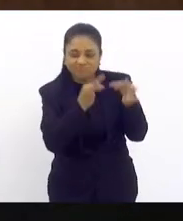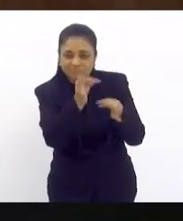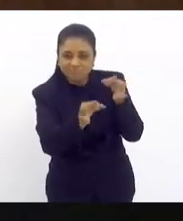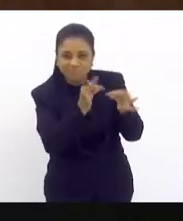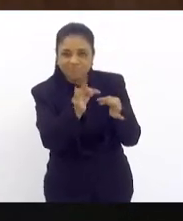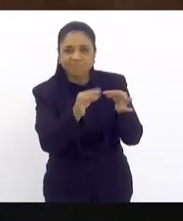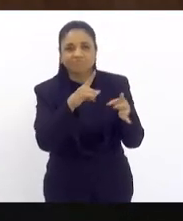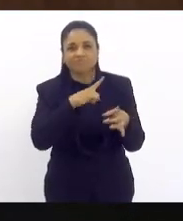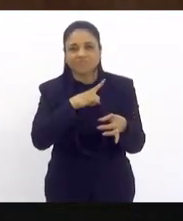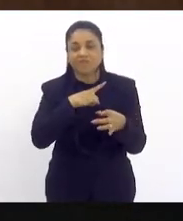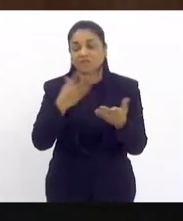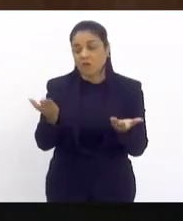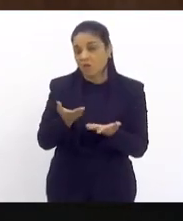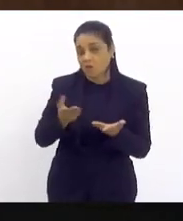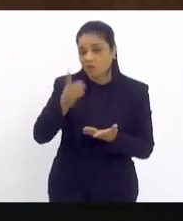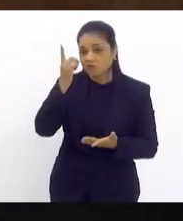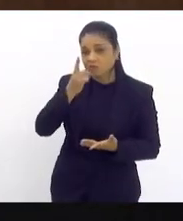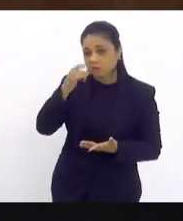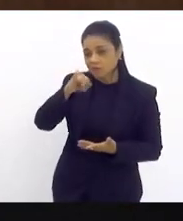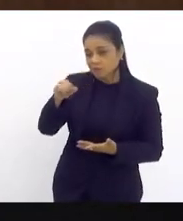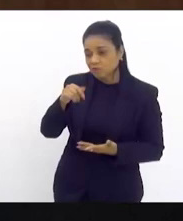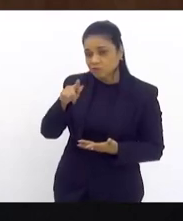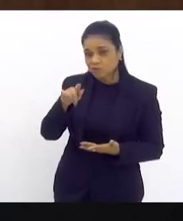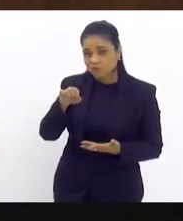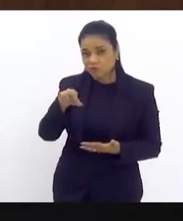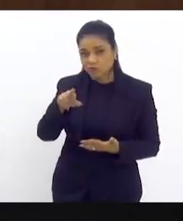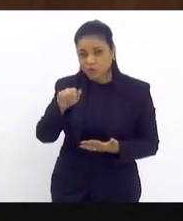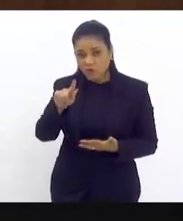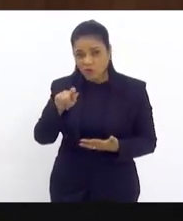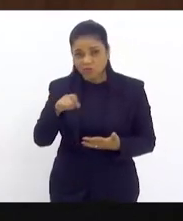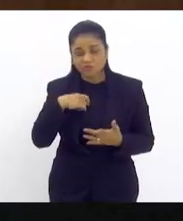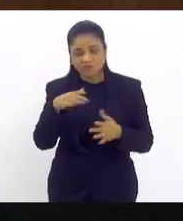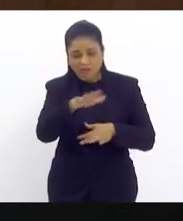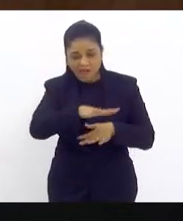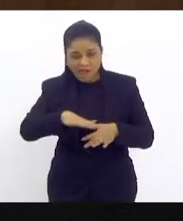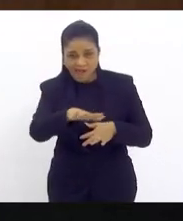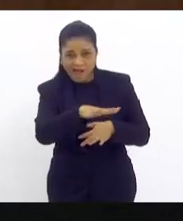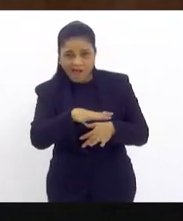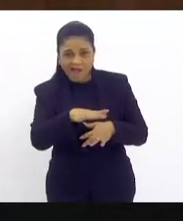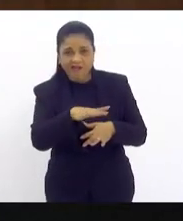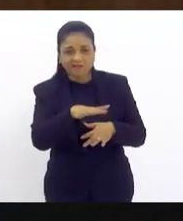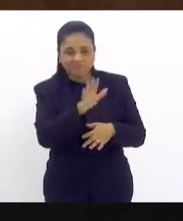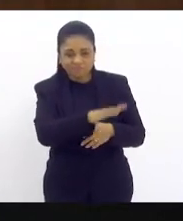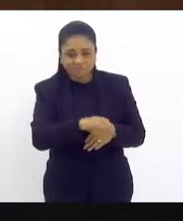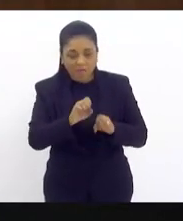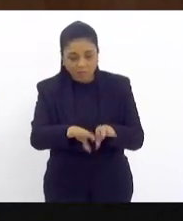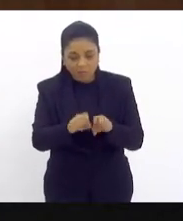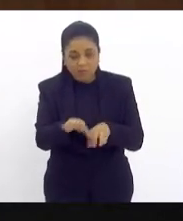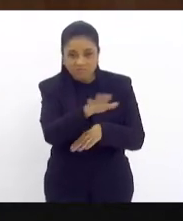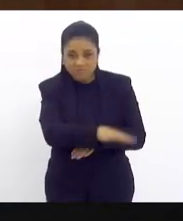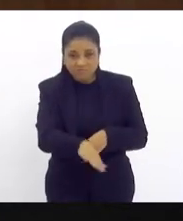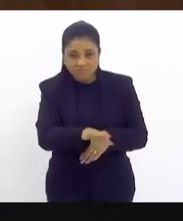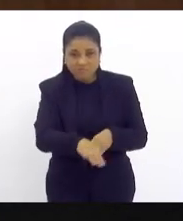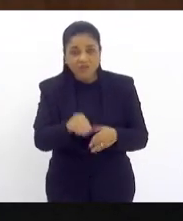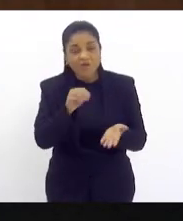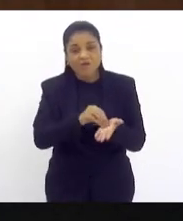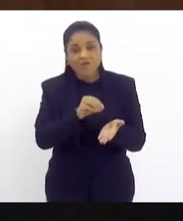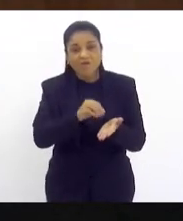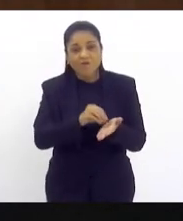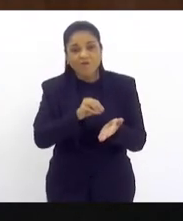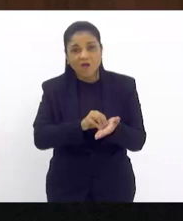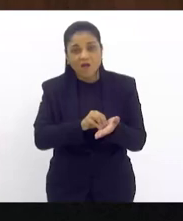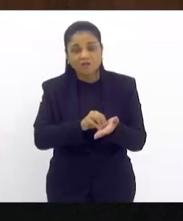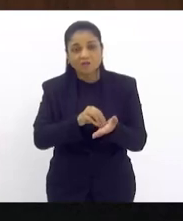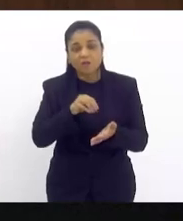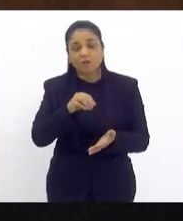Jorge Felipe, nós assistimos, por exemplo, na área da educação infantil, a ausência do monitor, que